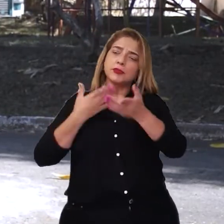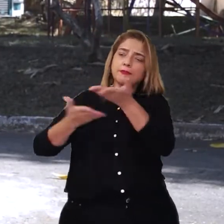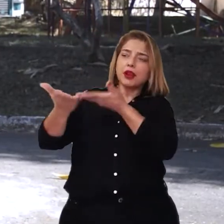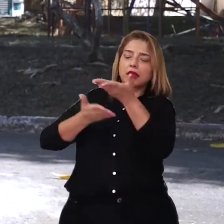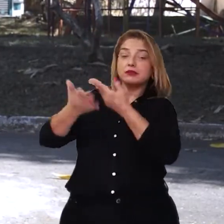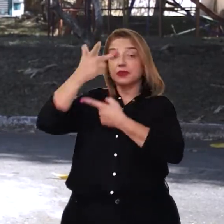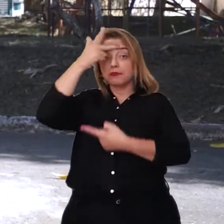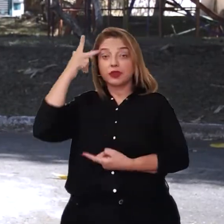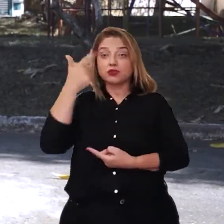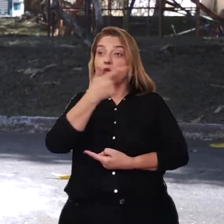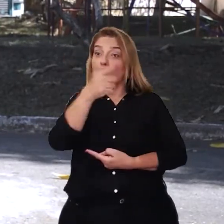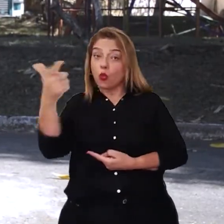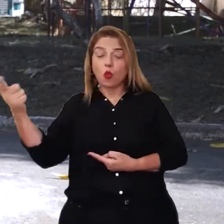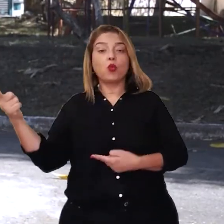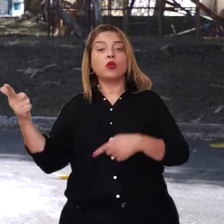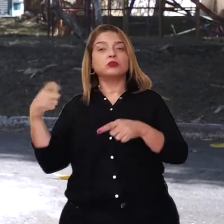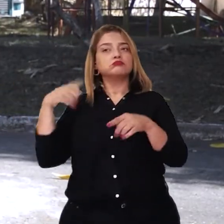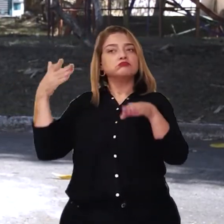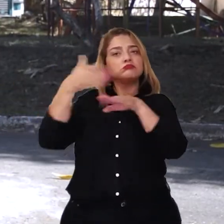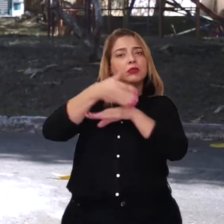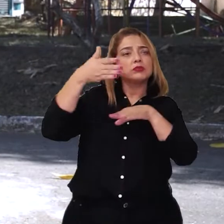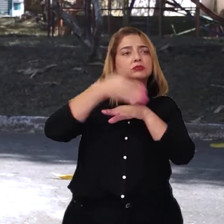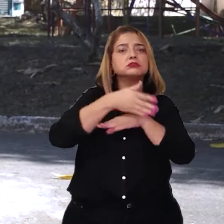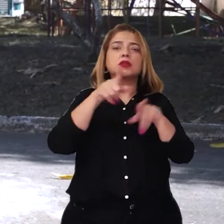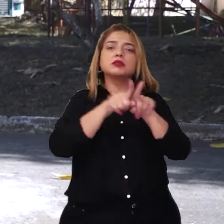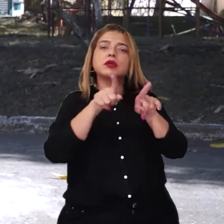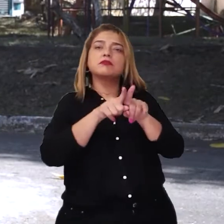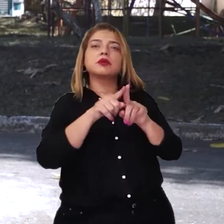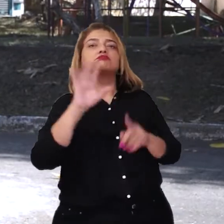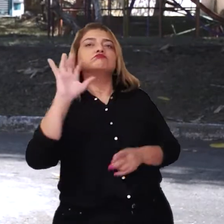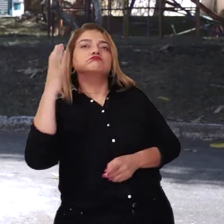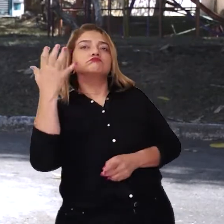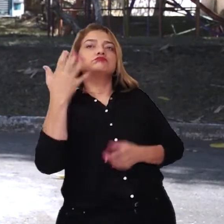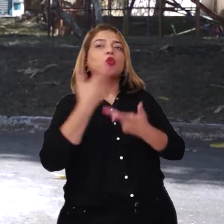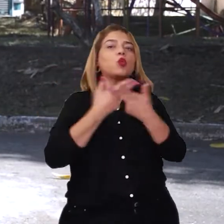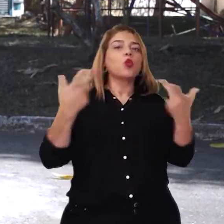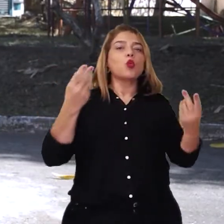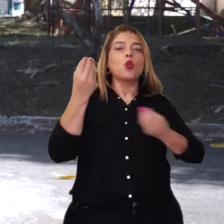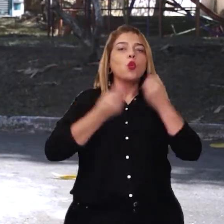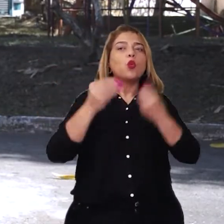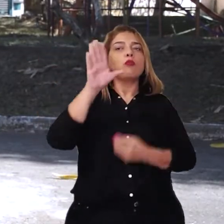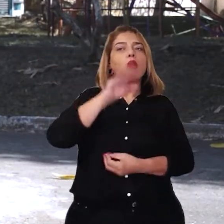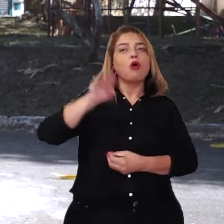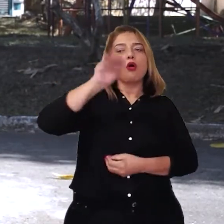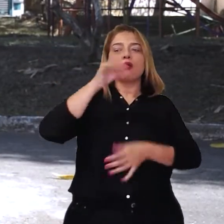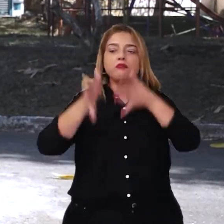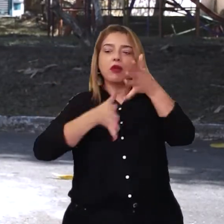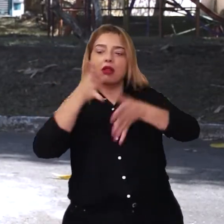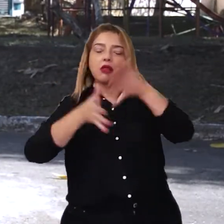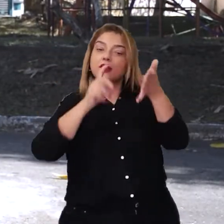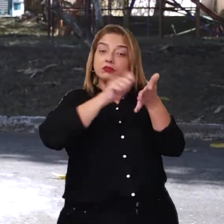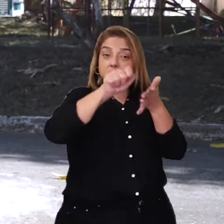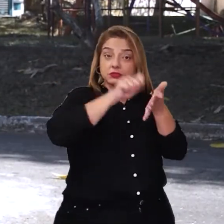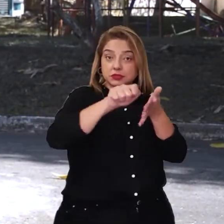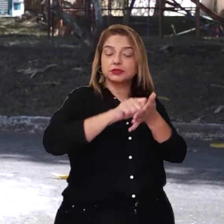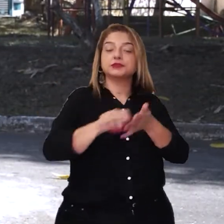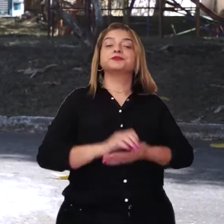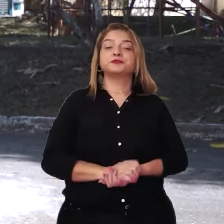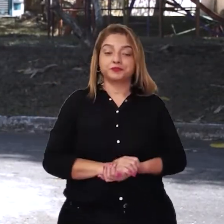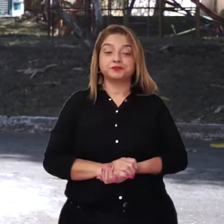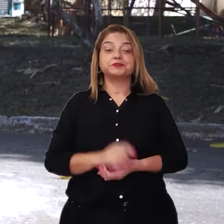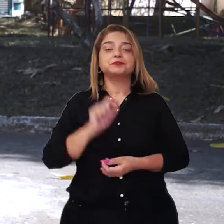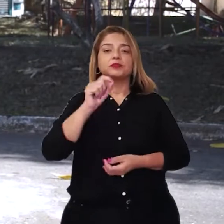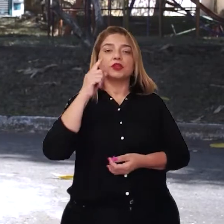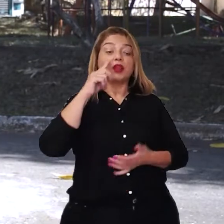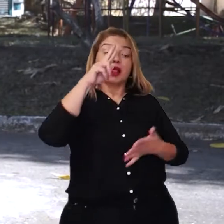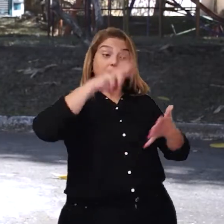sujeitos que elas presenciam e participam de situações nas quais aprendem sobre a linguagem oral e escrita. É, isso aí, Prisabel.